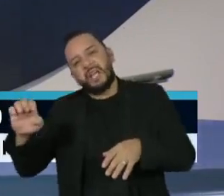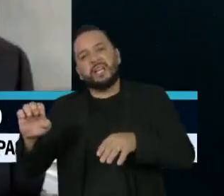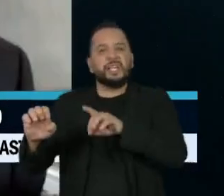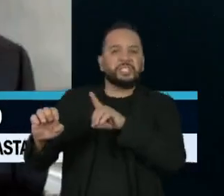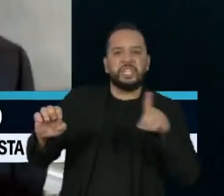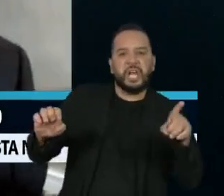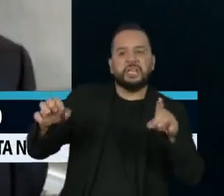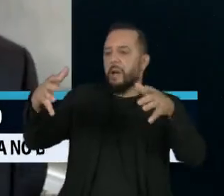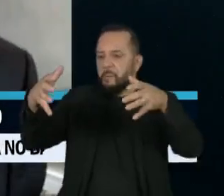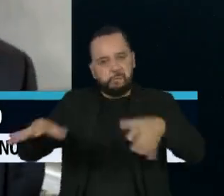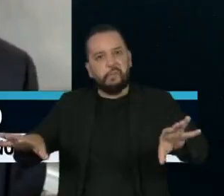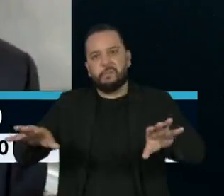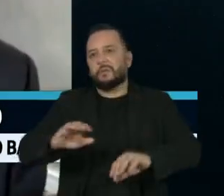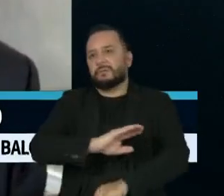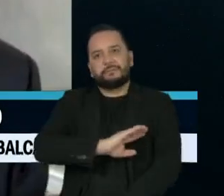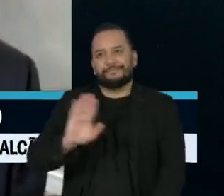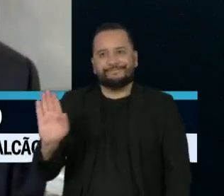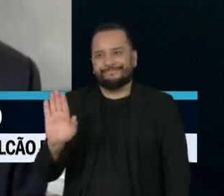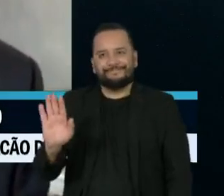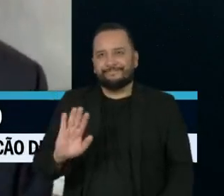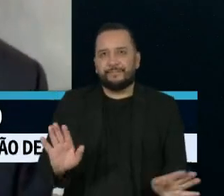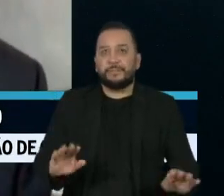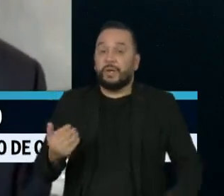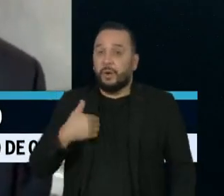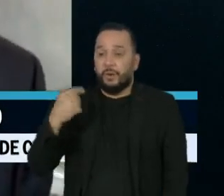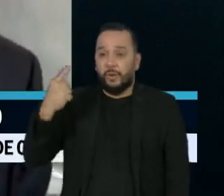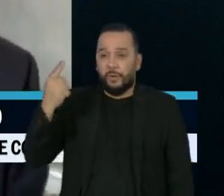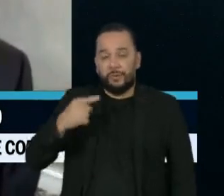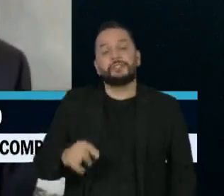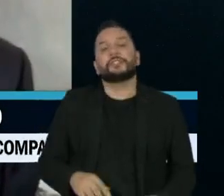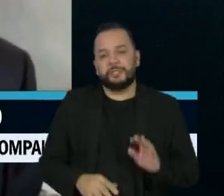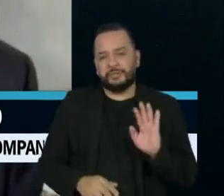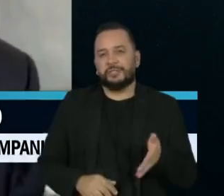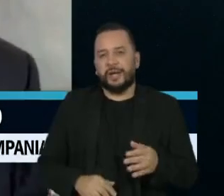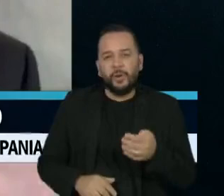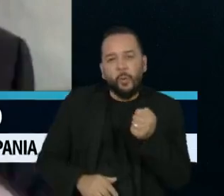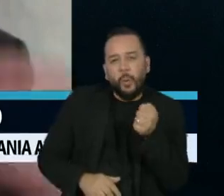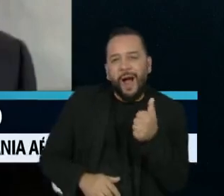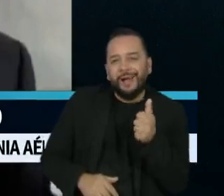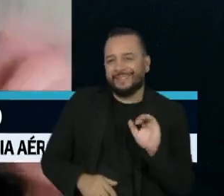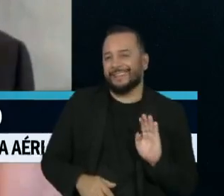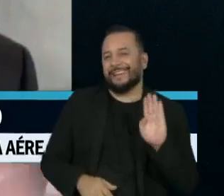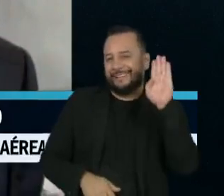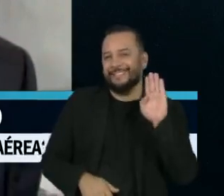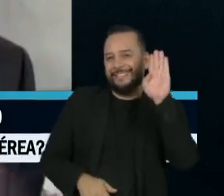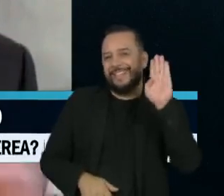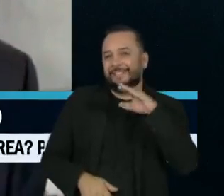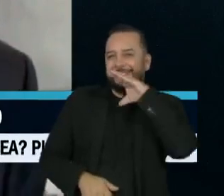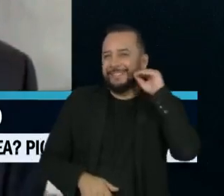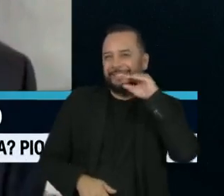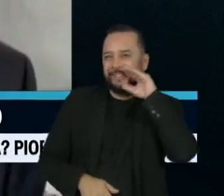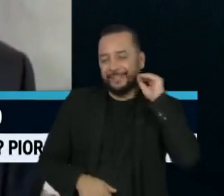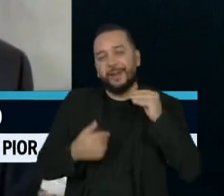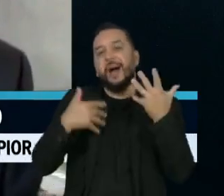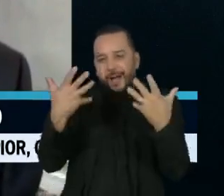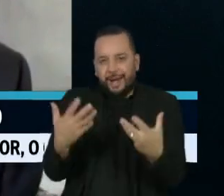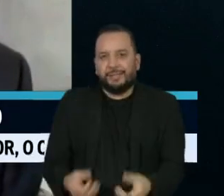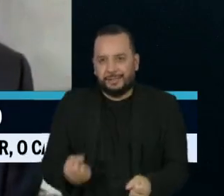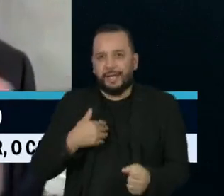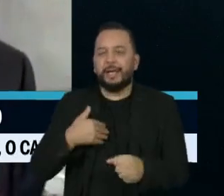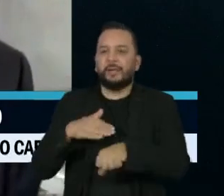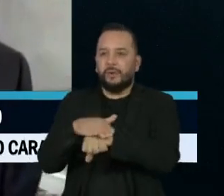direita. Hoje, pela primeira vez, o pré-candidato Ciro Gomes, do PDT, disse que aceita participar de